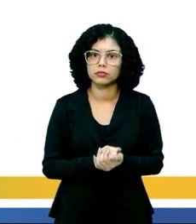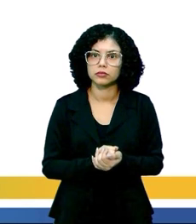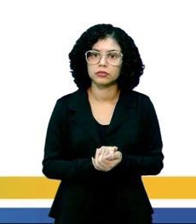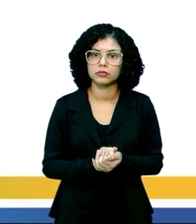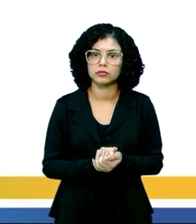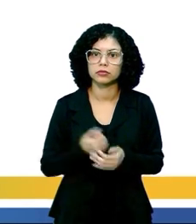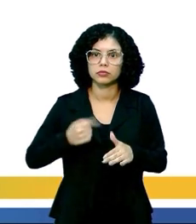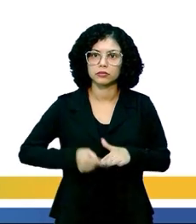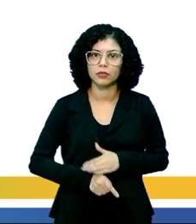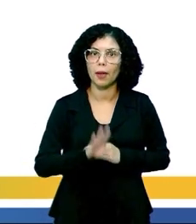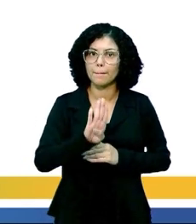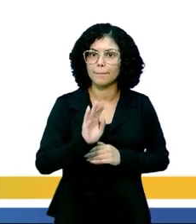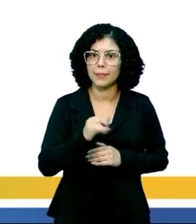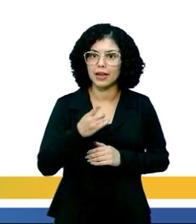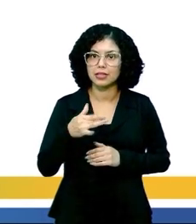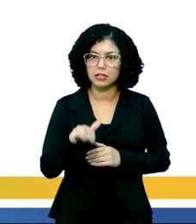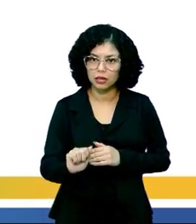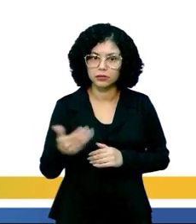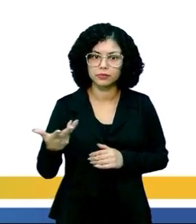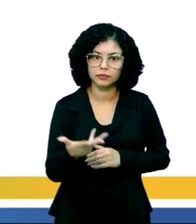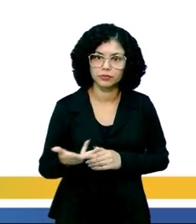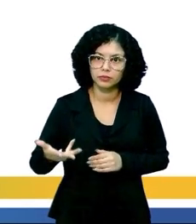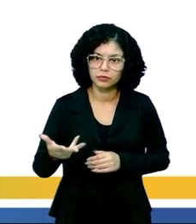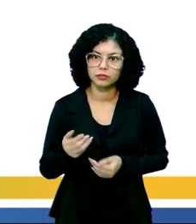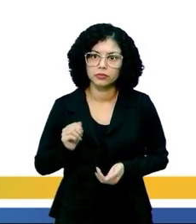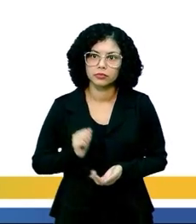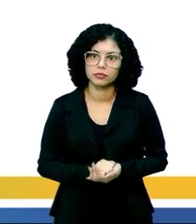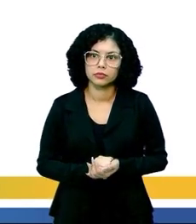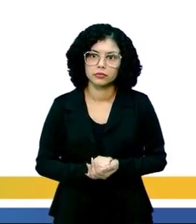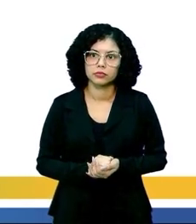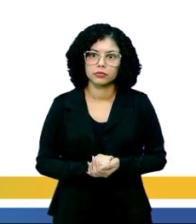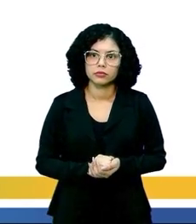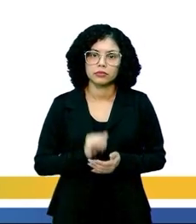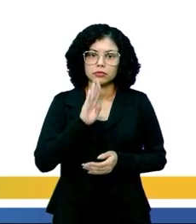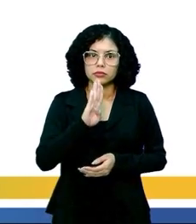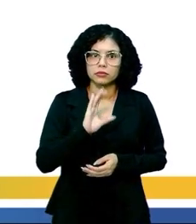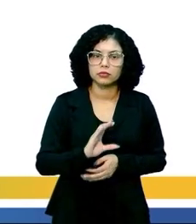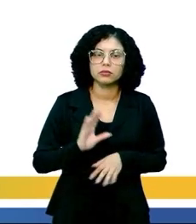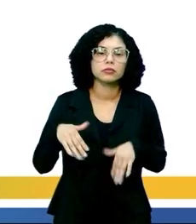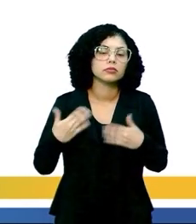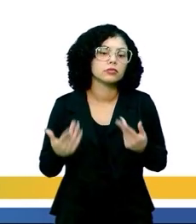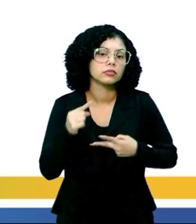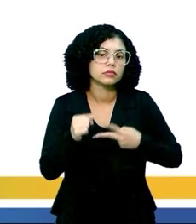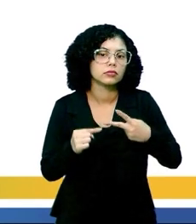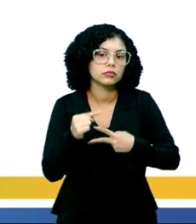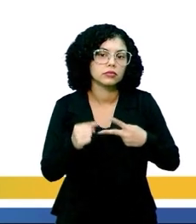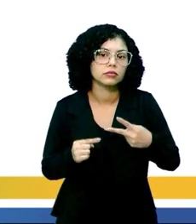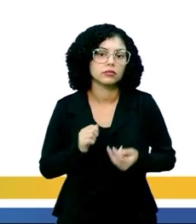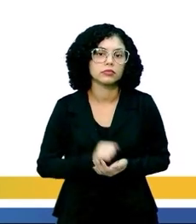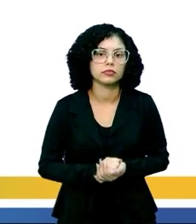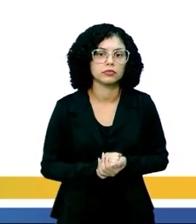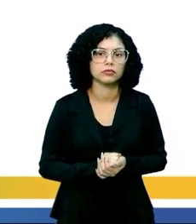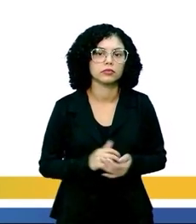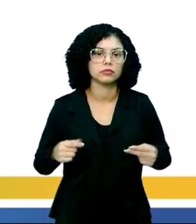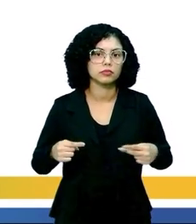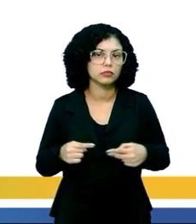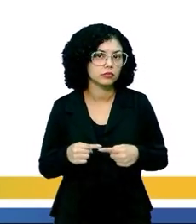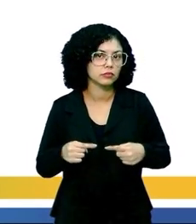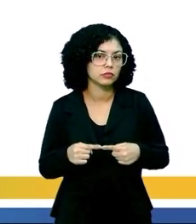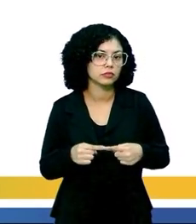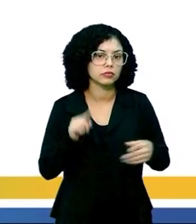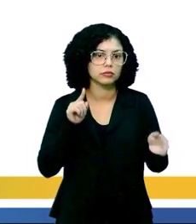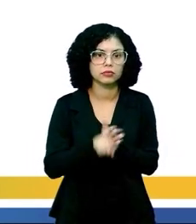perdão, e no intestino é básica. Então, entre A, B e A, C, qual dessas duas aí combina com a